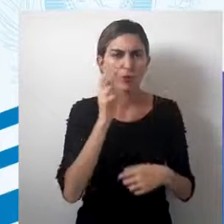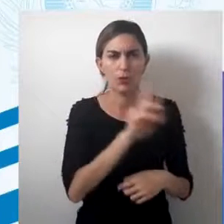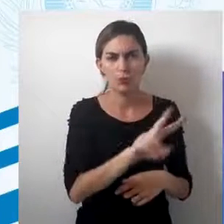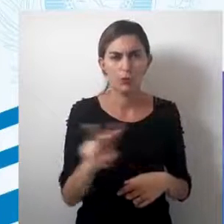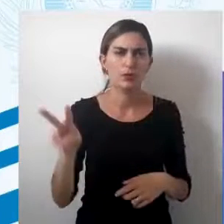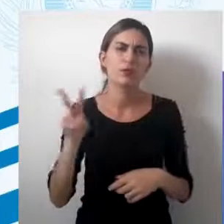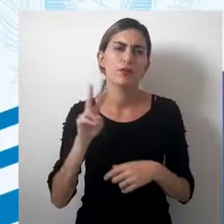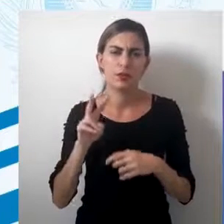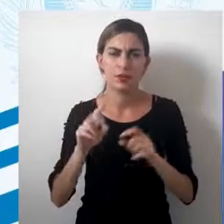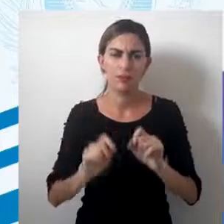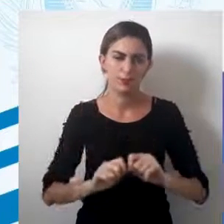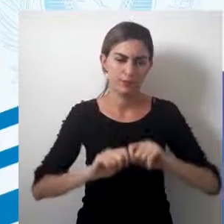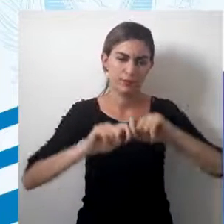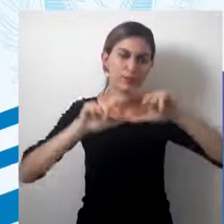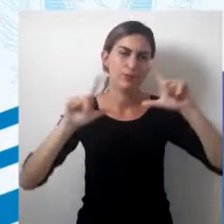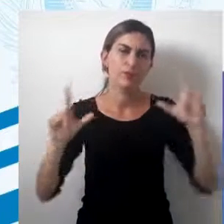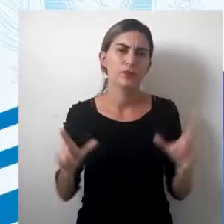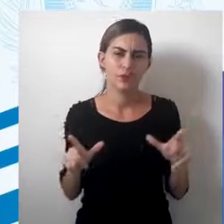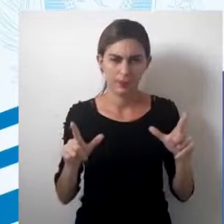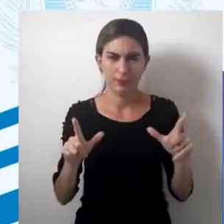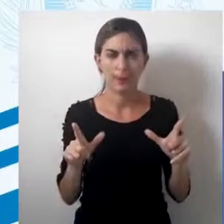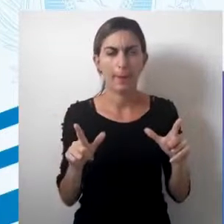observar aí na tela,